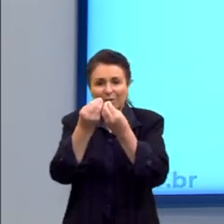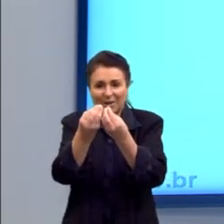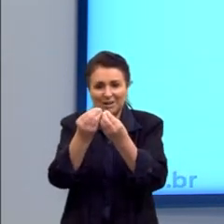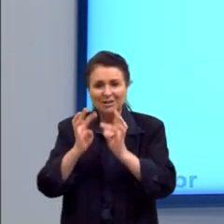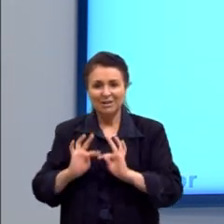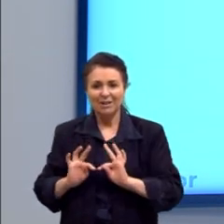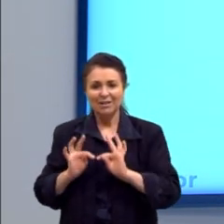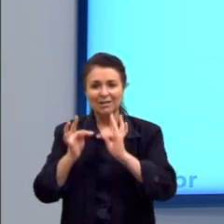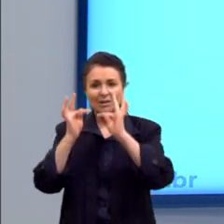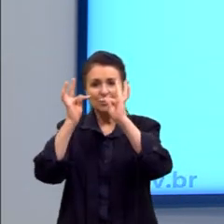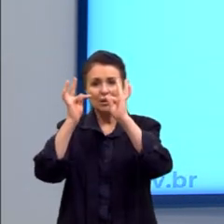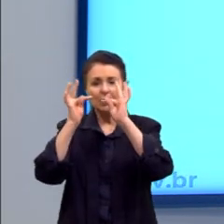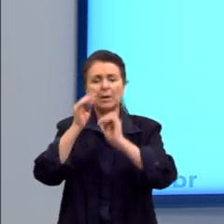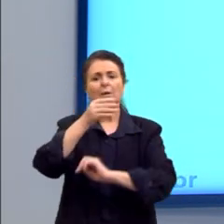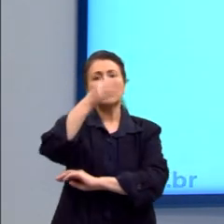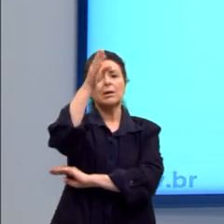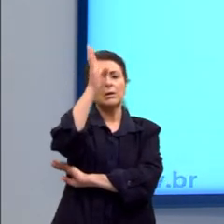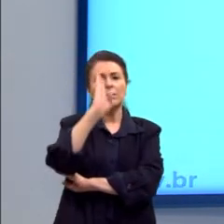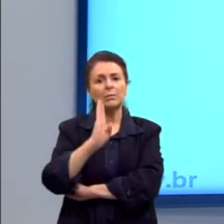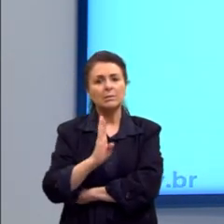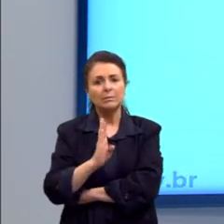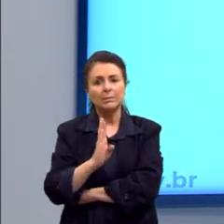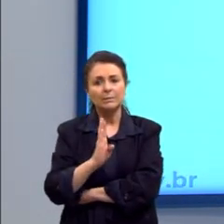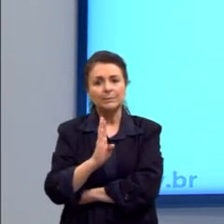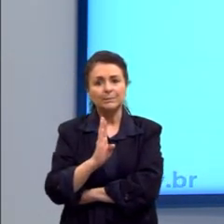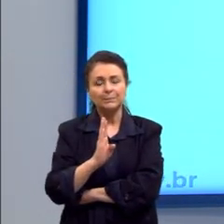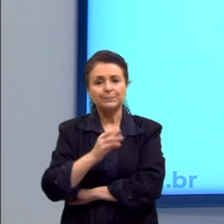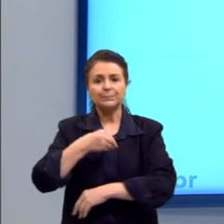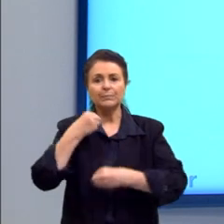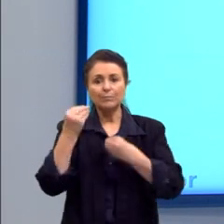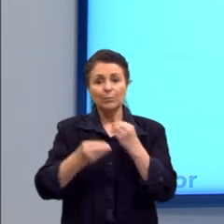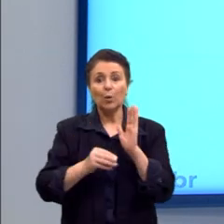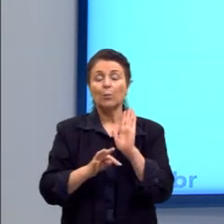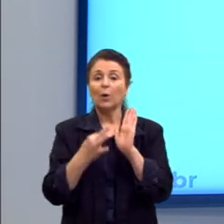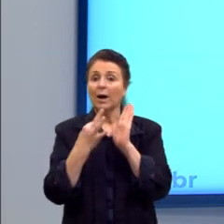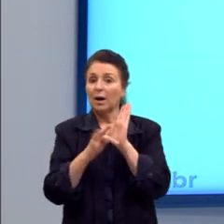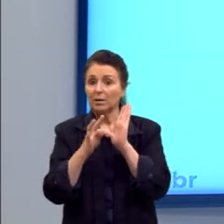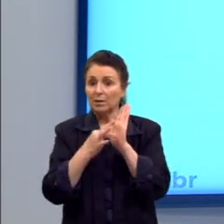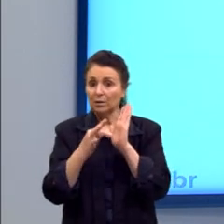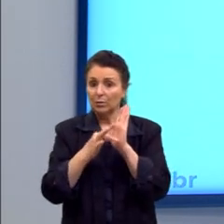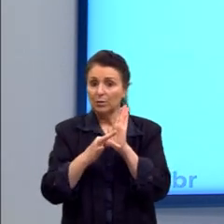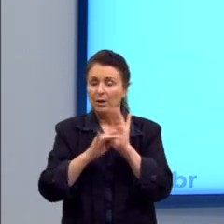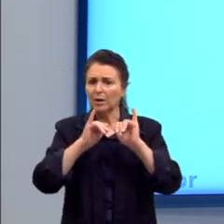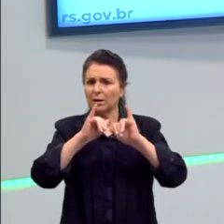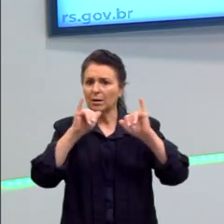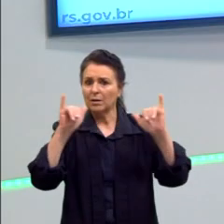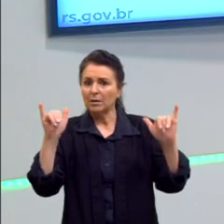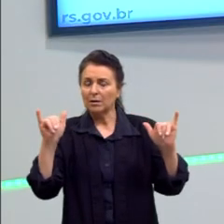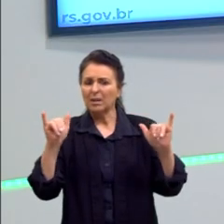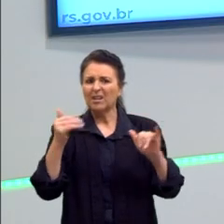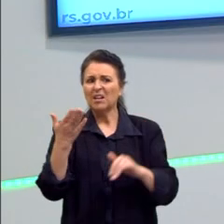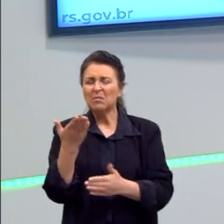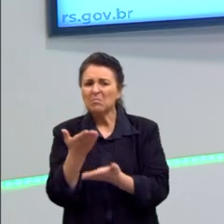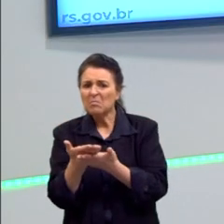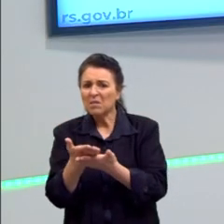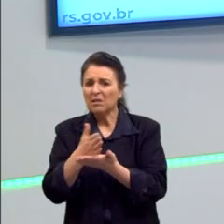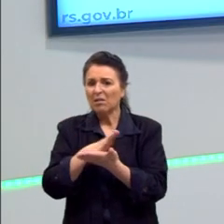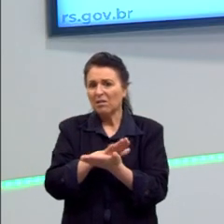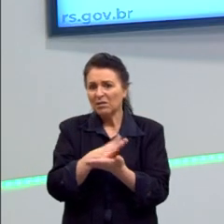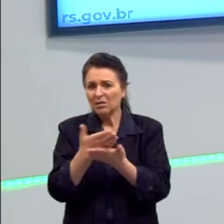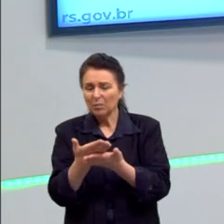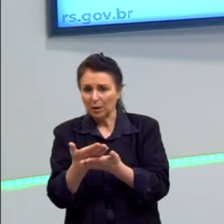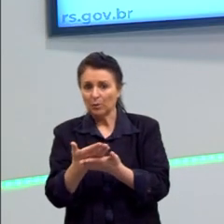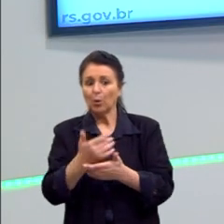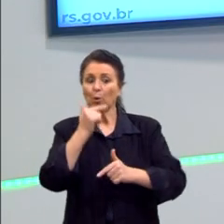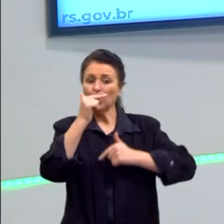E o Brasil, como fica nisso? Então, o Brasil, segundo os teóricos, é um Estado intermediário. A nossa mão de